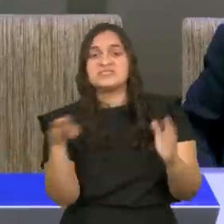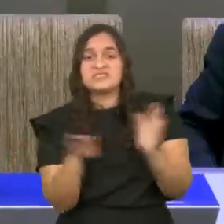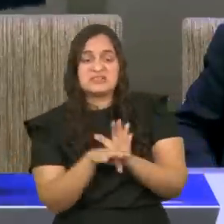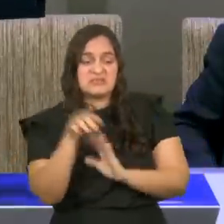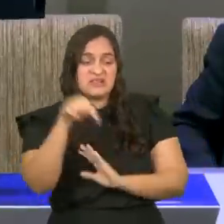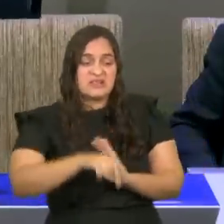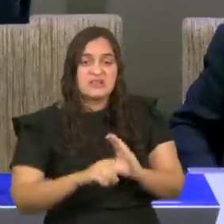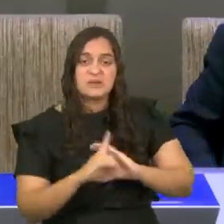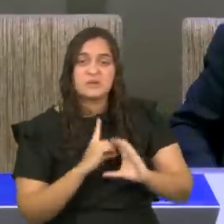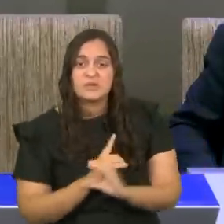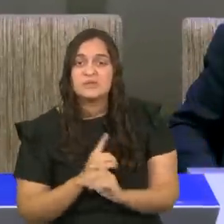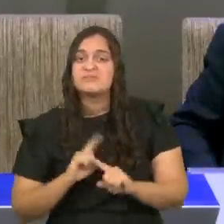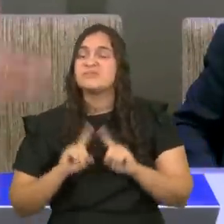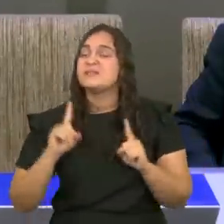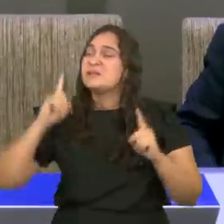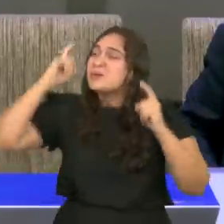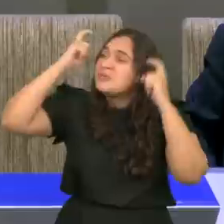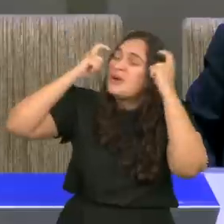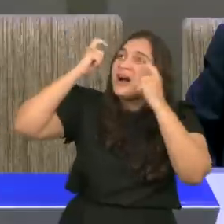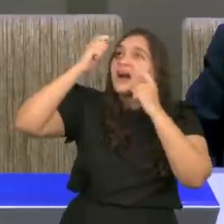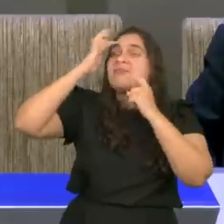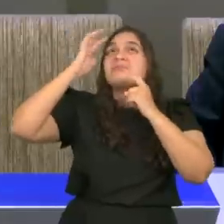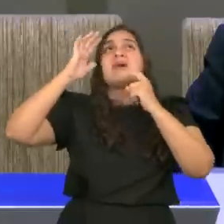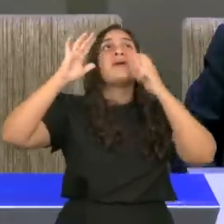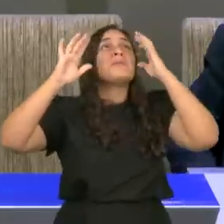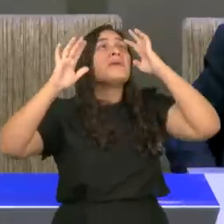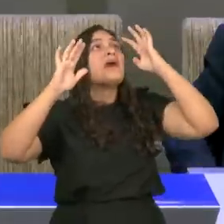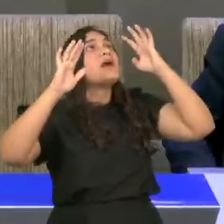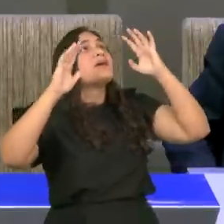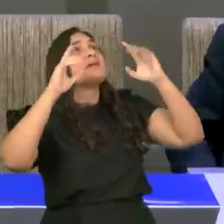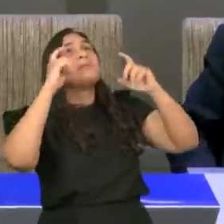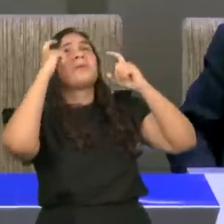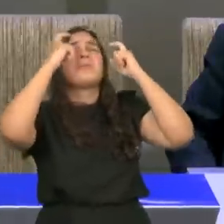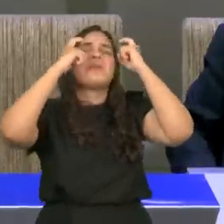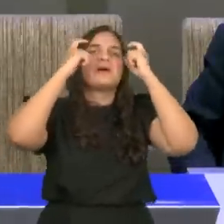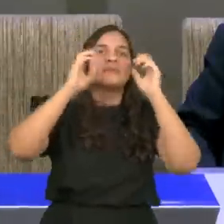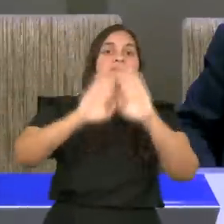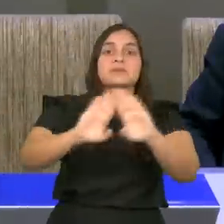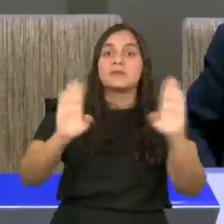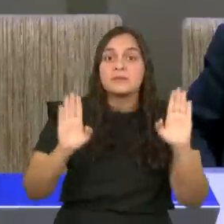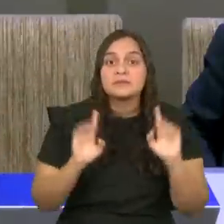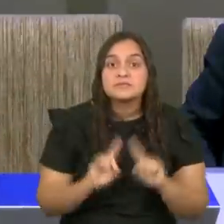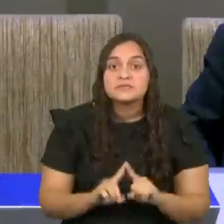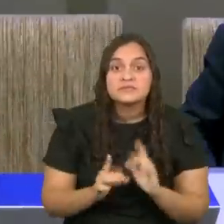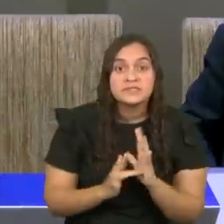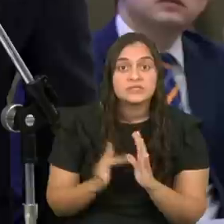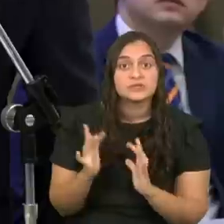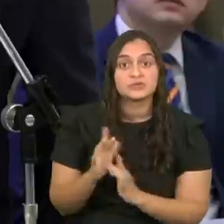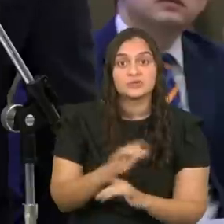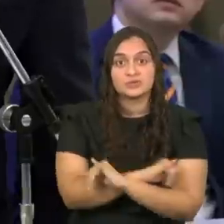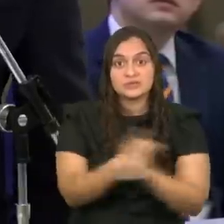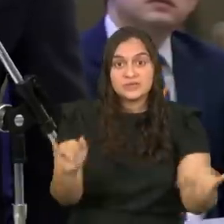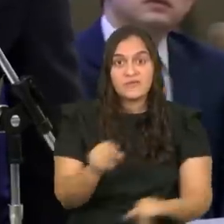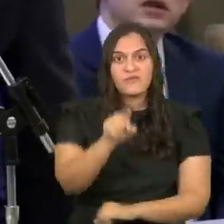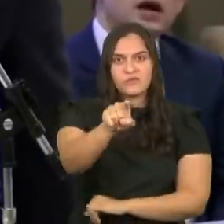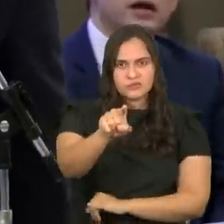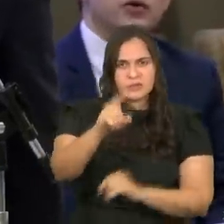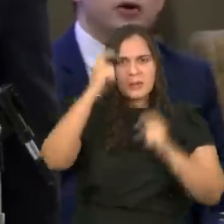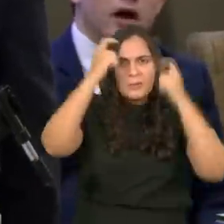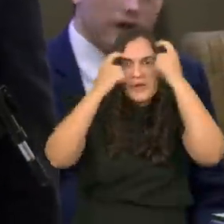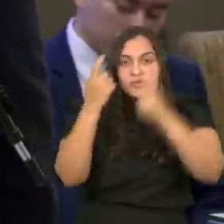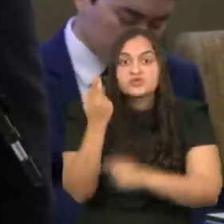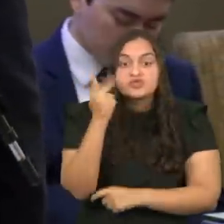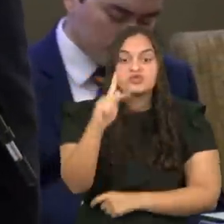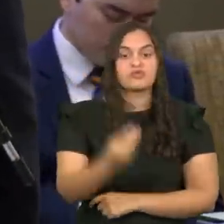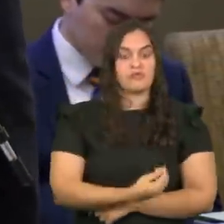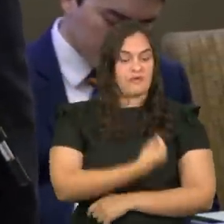preocupado com muita coisa. Aleluia! Mas Jesus está te dizendo, te preocupa com a tua vida.